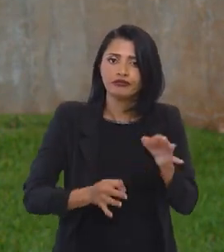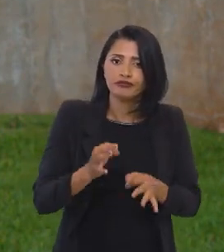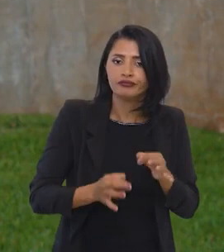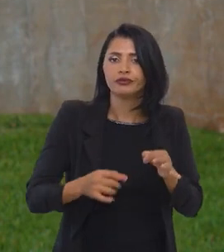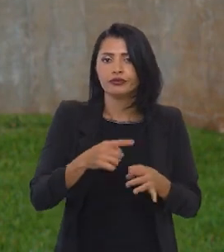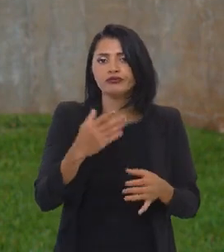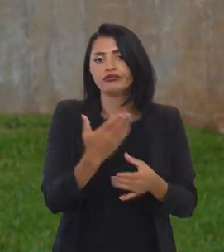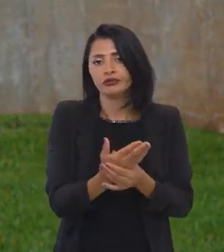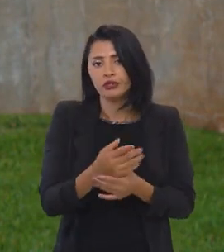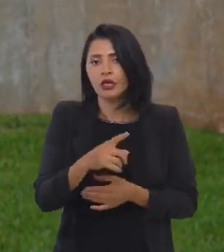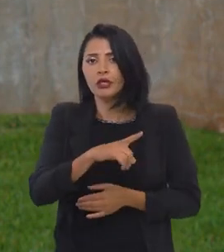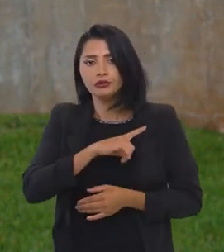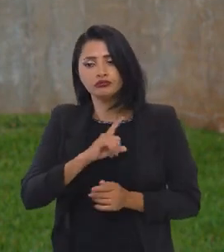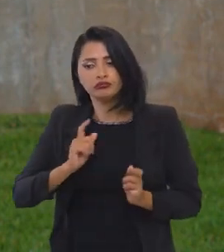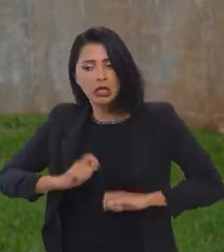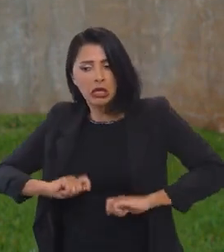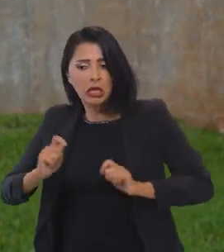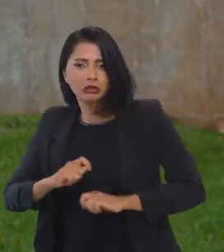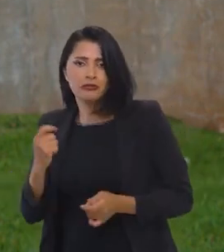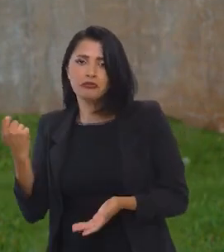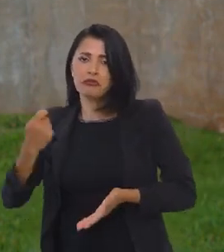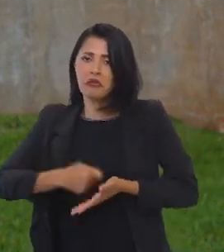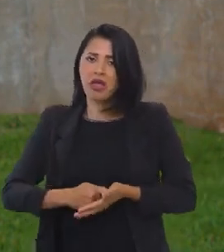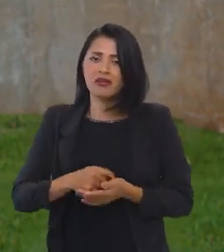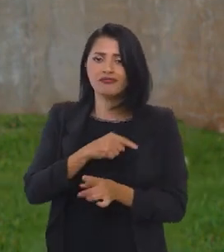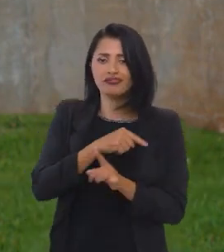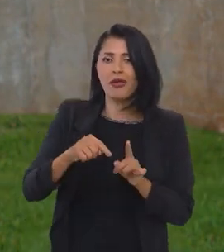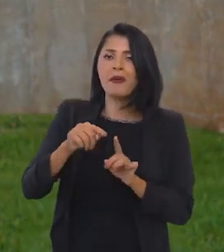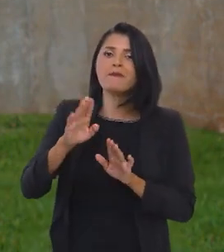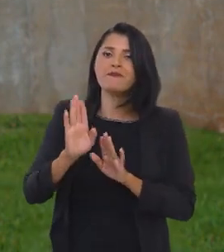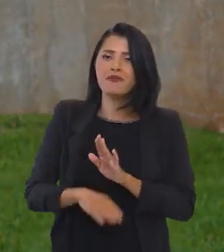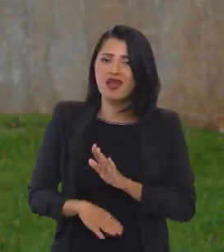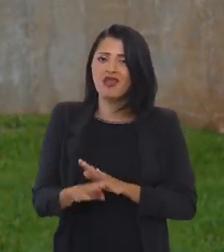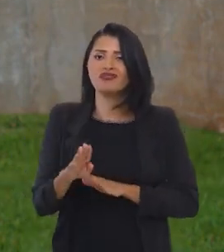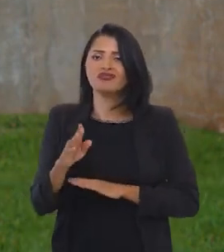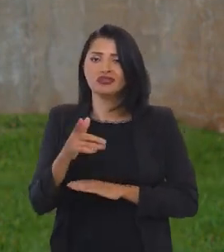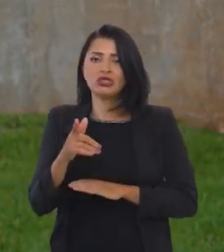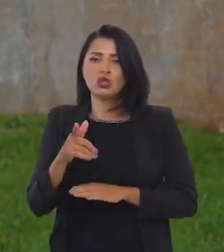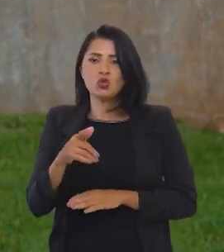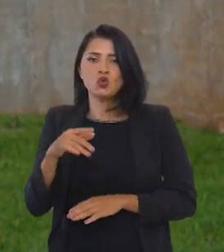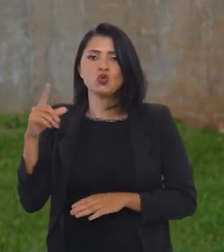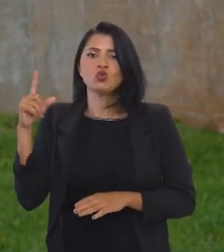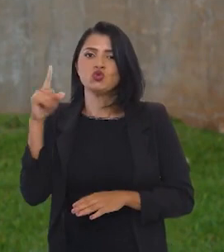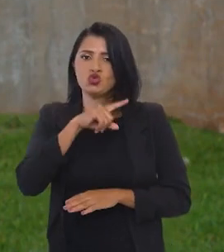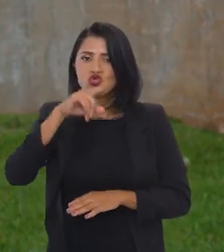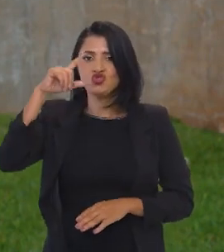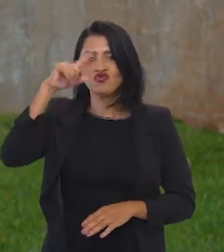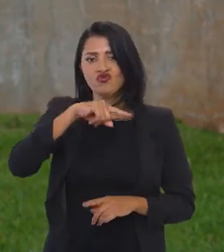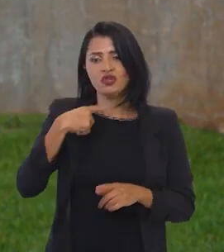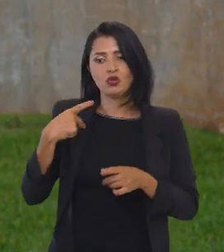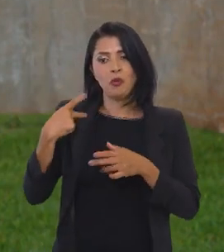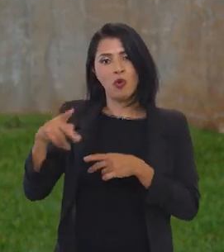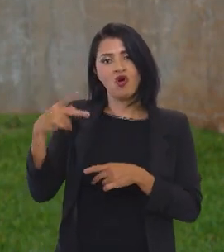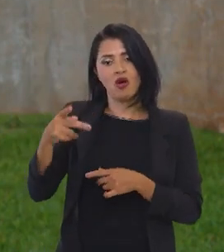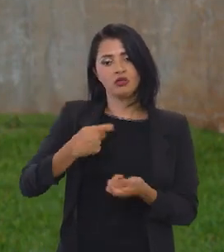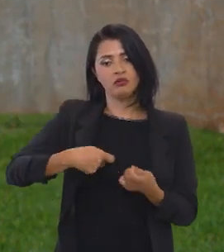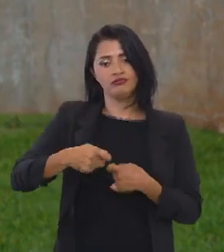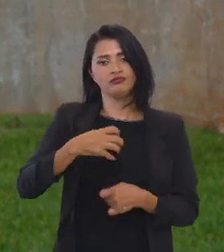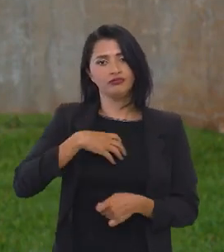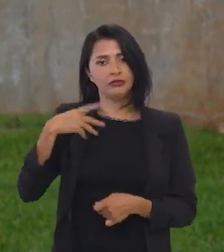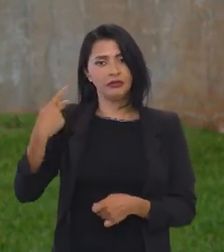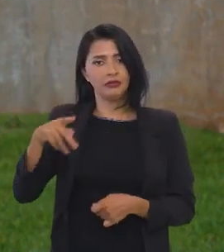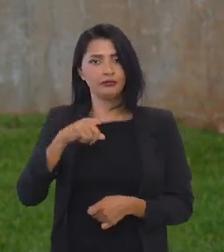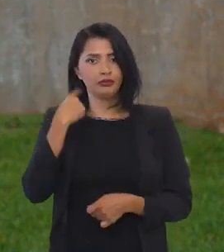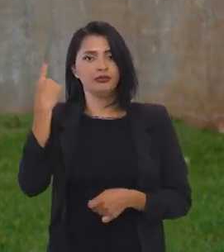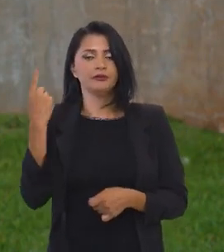recuperação judicial, que têm uma capacidade de pagamento reduzida e comprometida por conta daquela situação